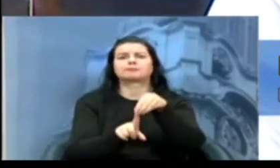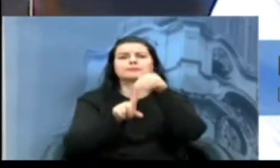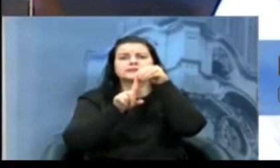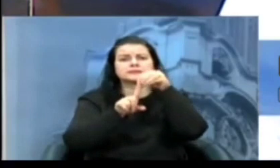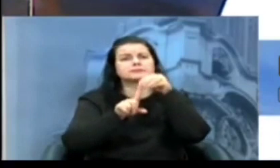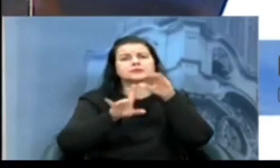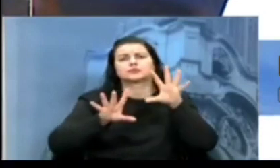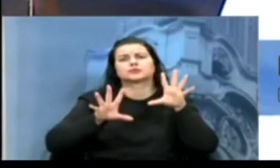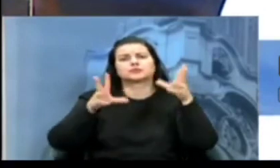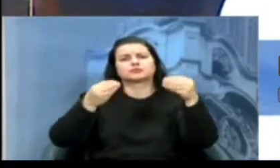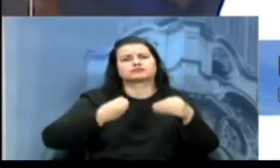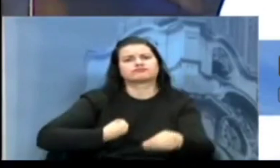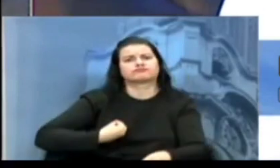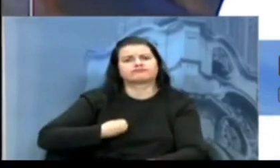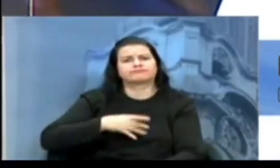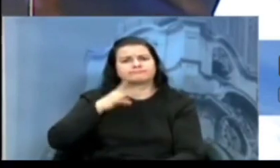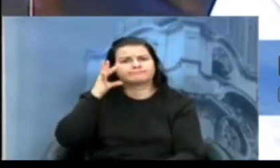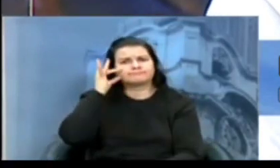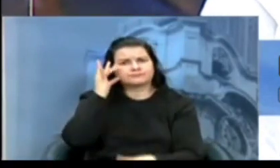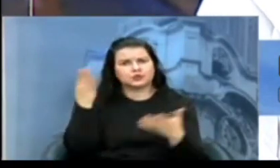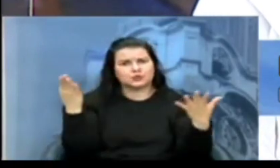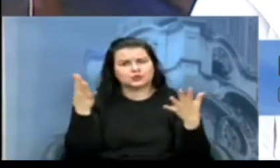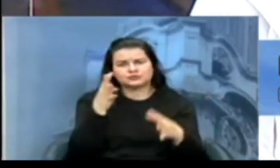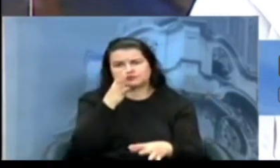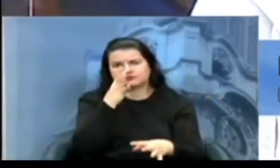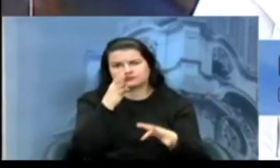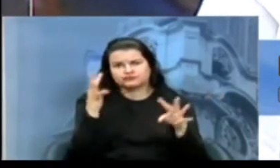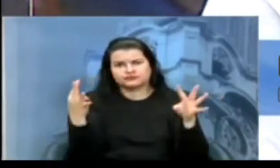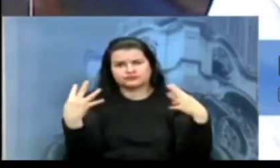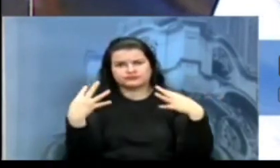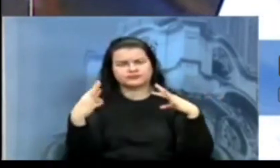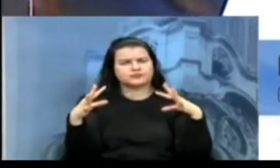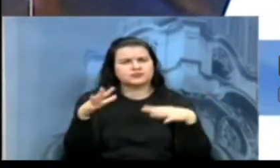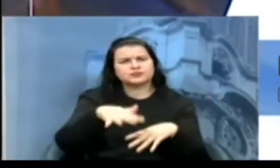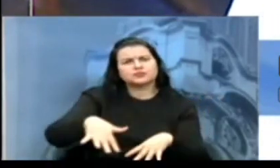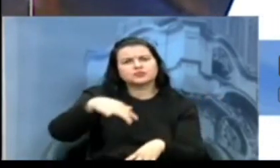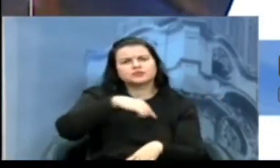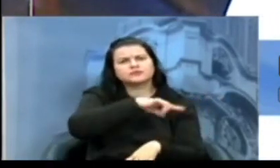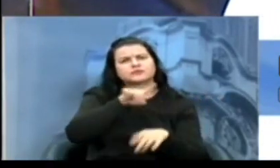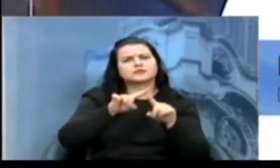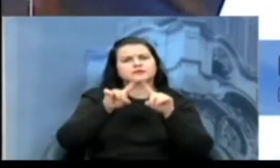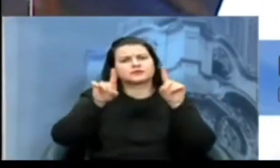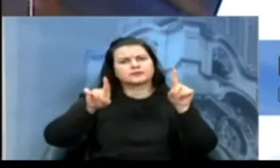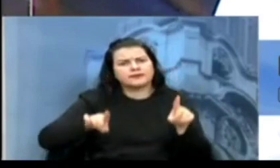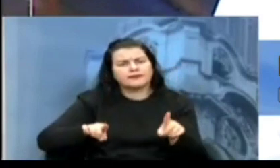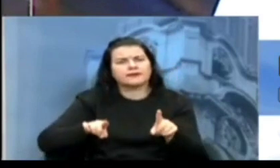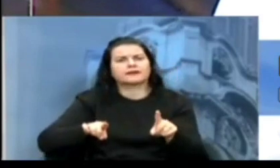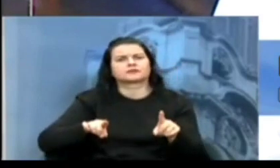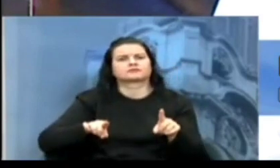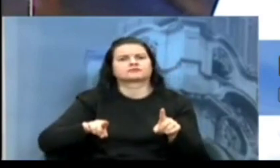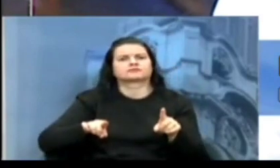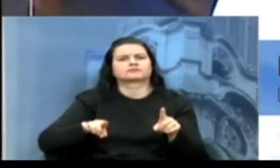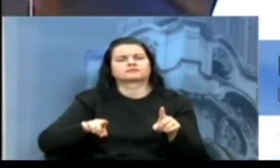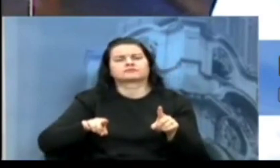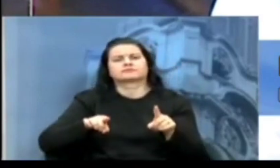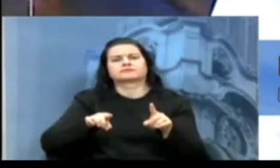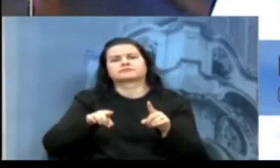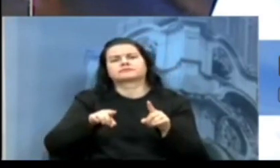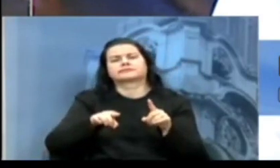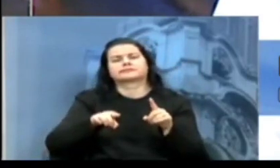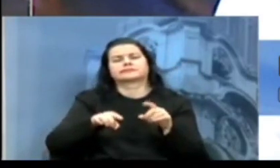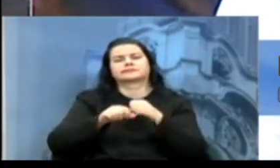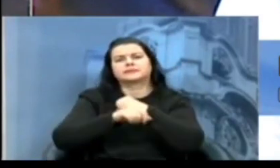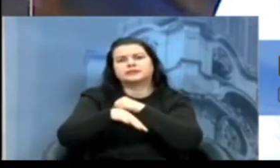presentes nessa solenidade. Demais funcionários desta Casa, membros da imprensa, convidados e público presente,